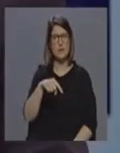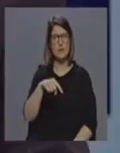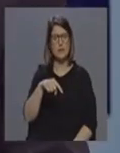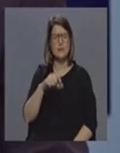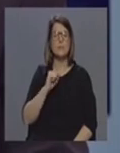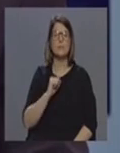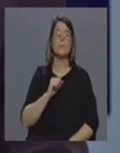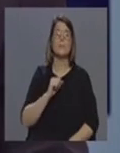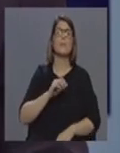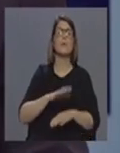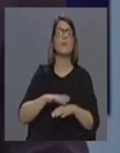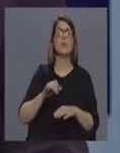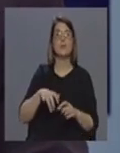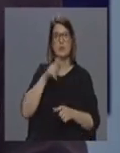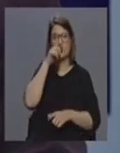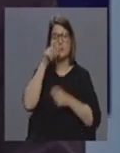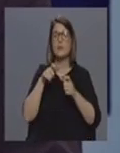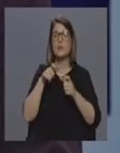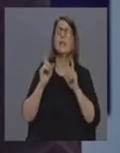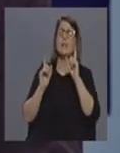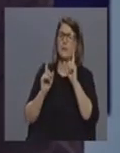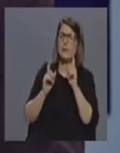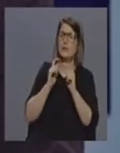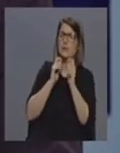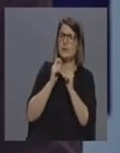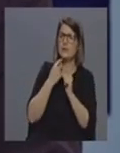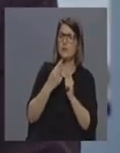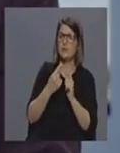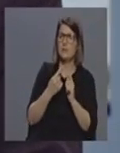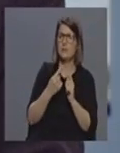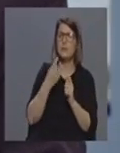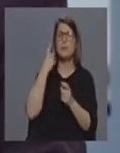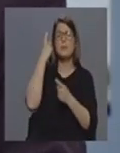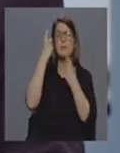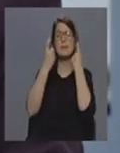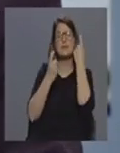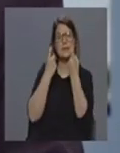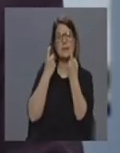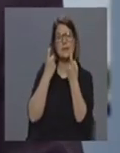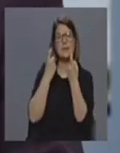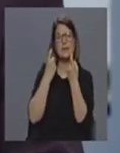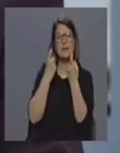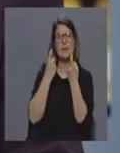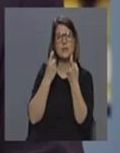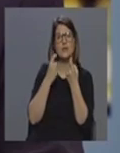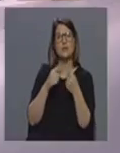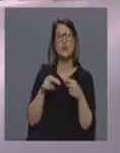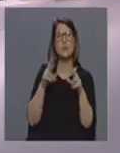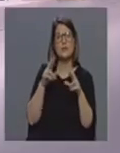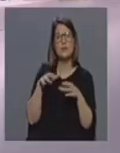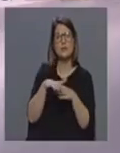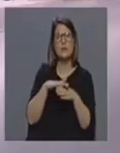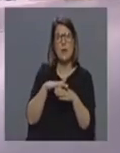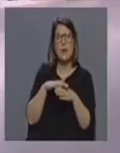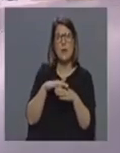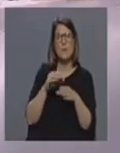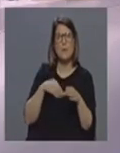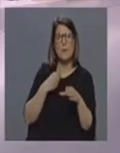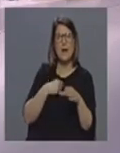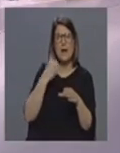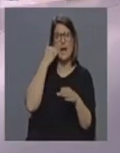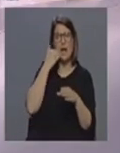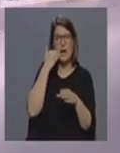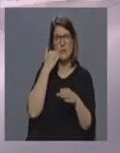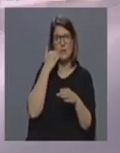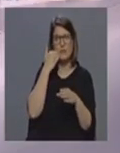os recursos humanos que estão divididos estamos aqui a pensar ou seja a desejar que o cenário não seja muito preocupante porque senão a região